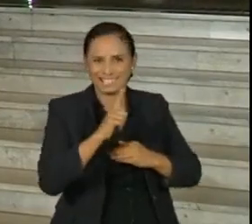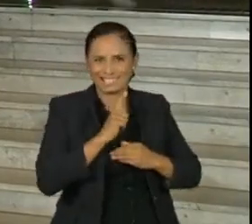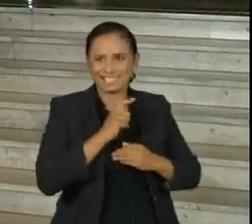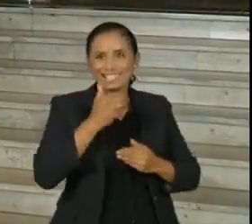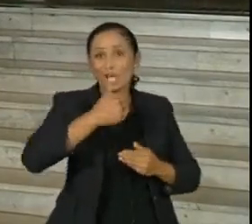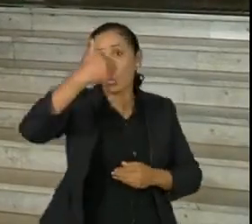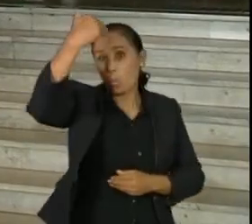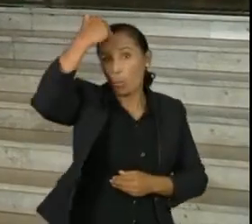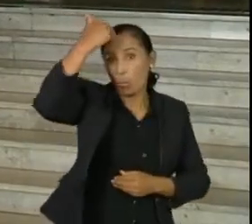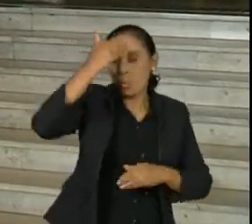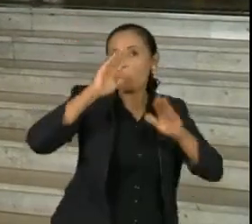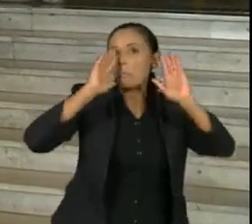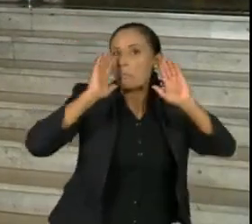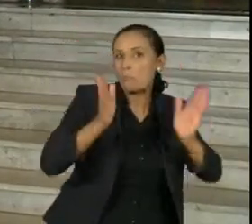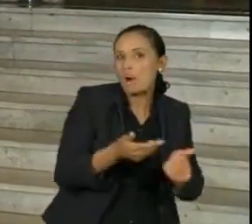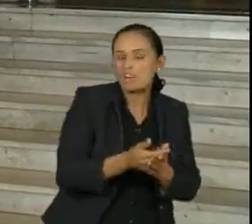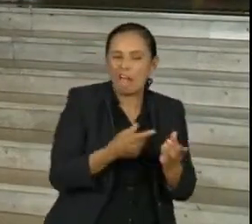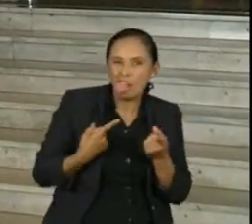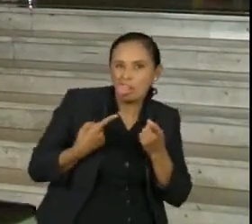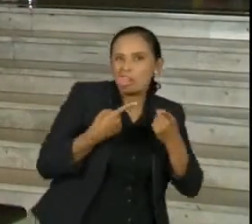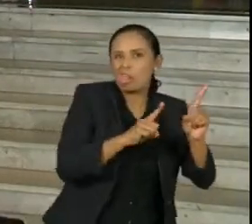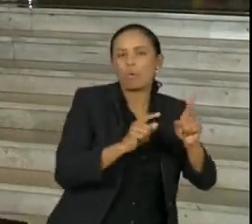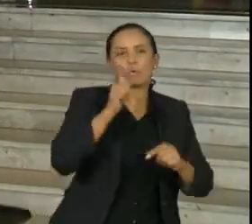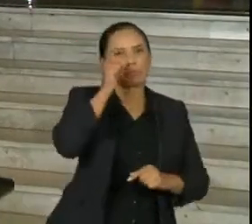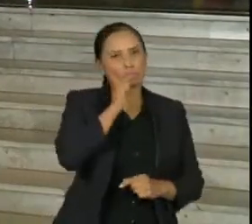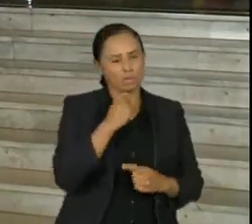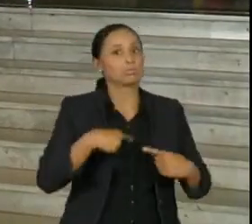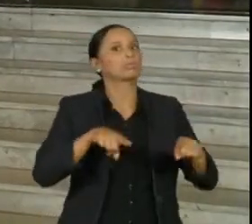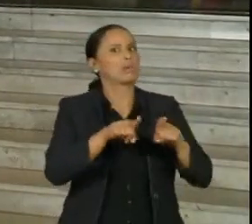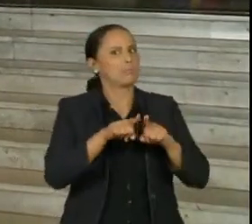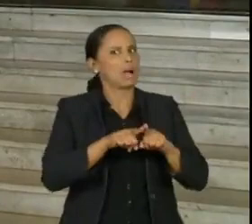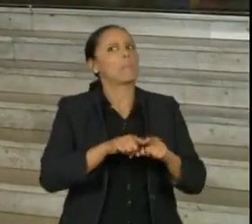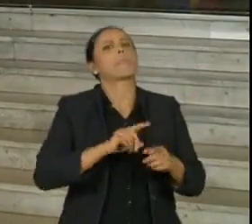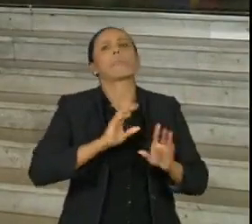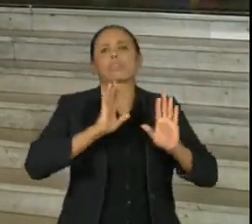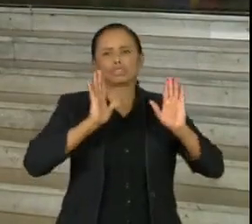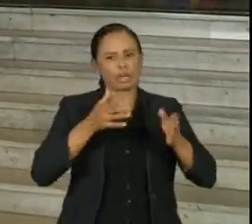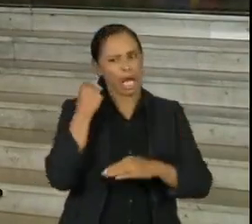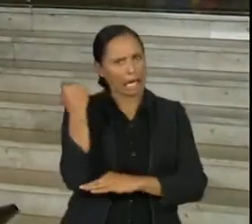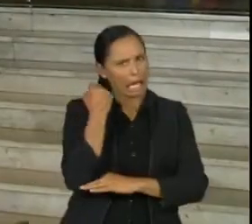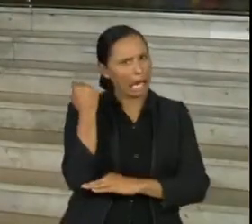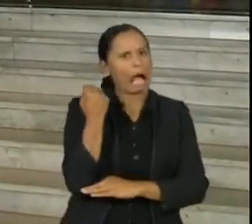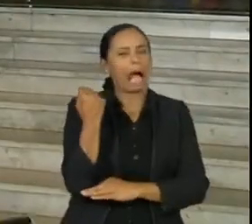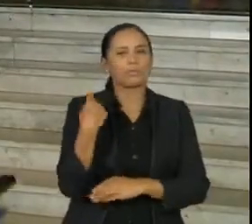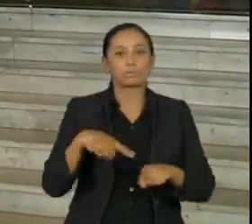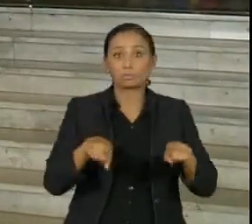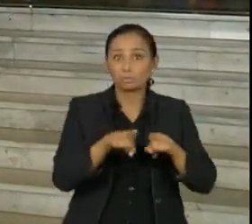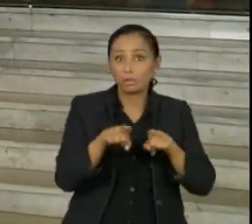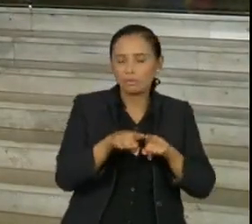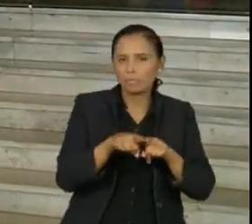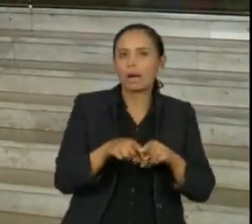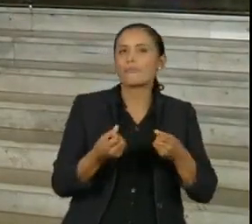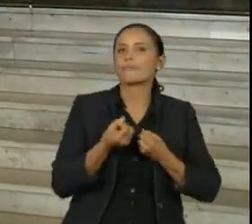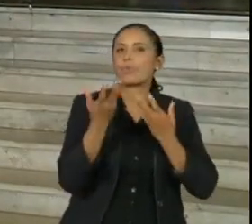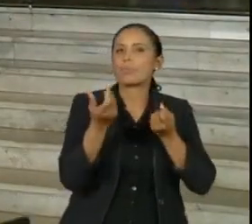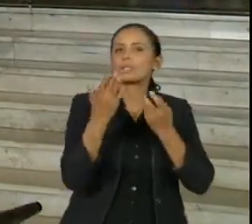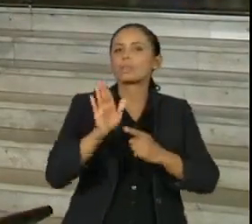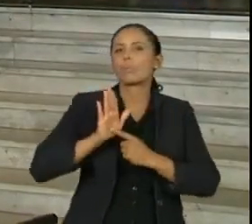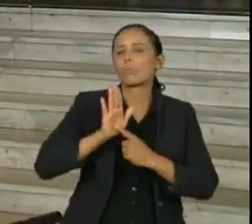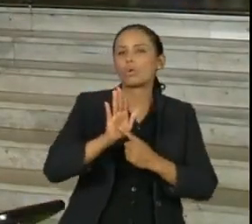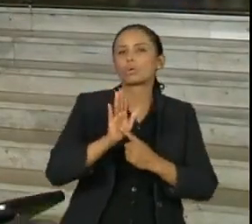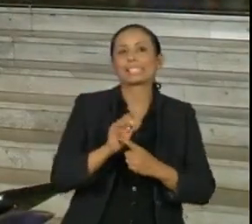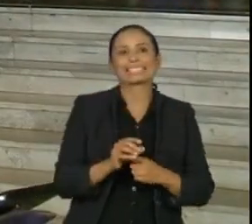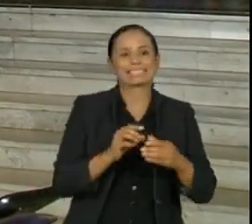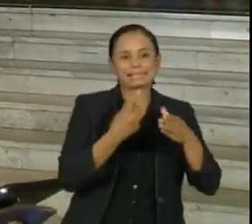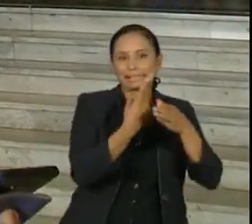agredir mulheres. Uma situação muito grave. Os dados mostram que uma mulher é agredida a cada